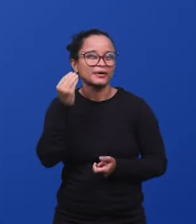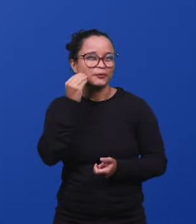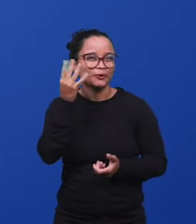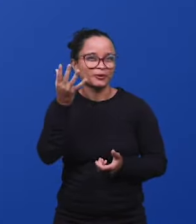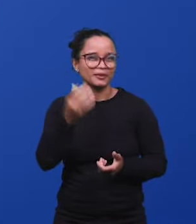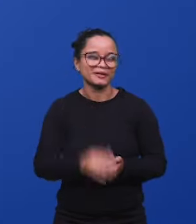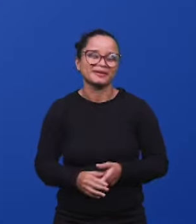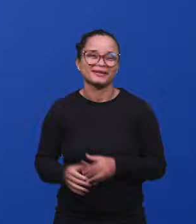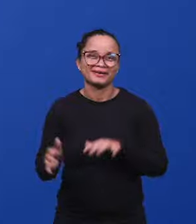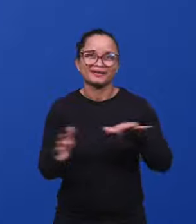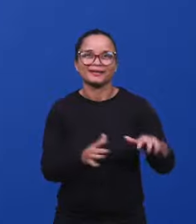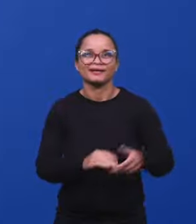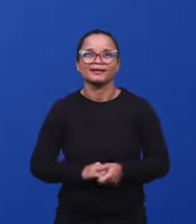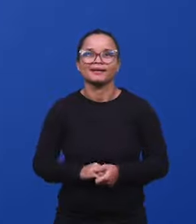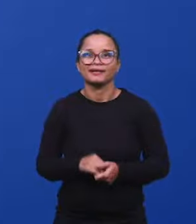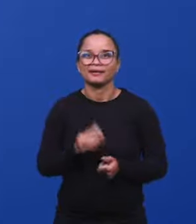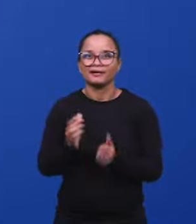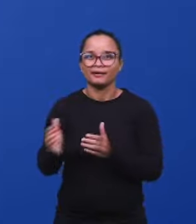Beijo!